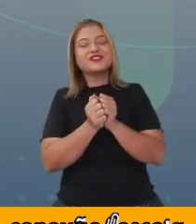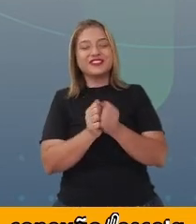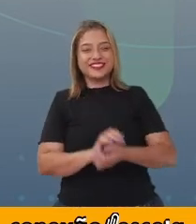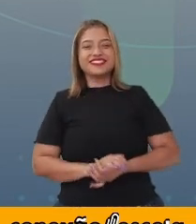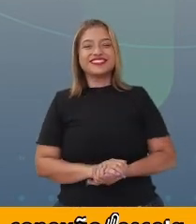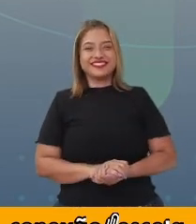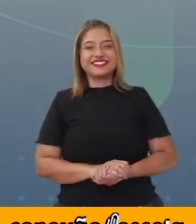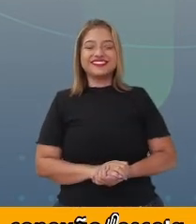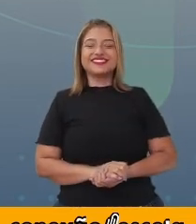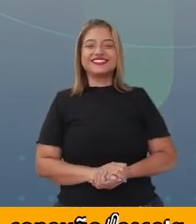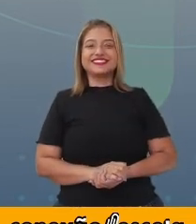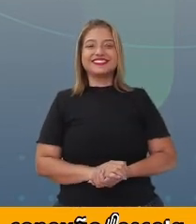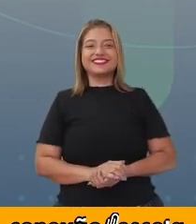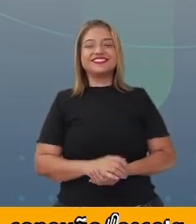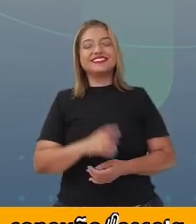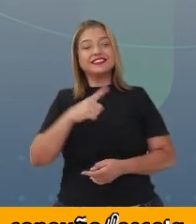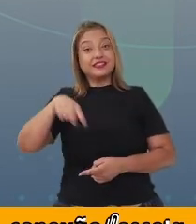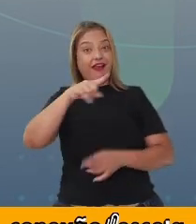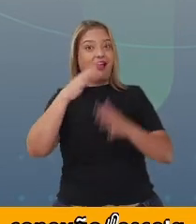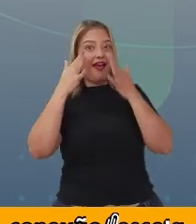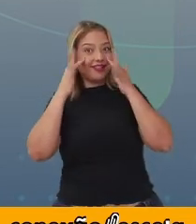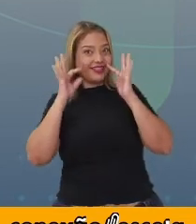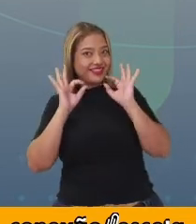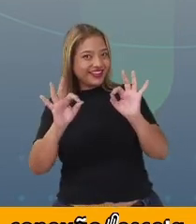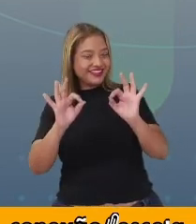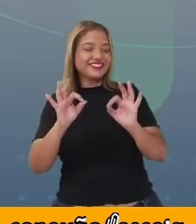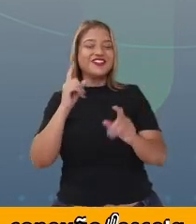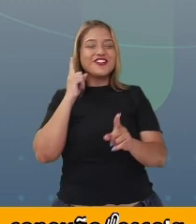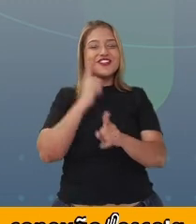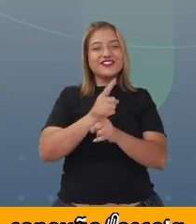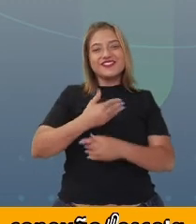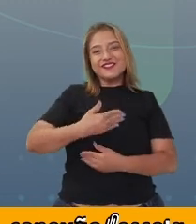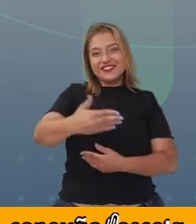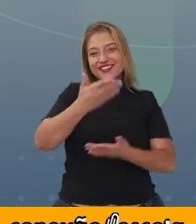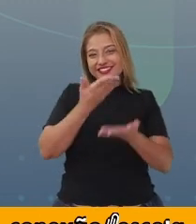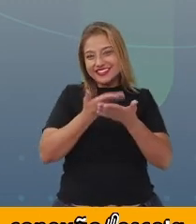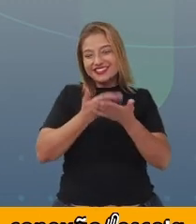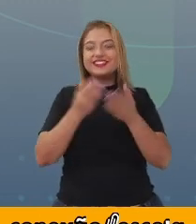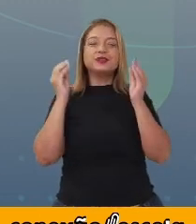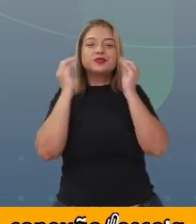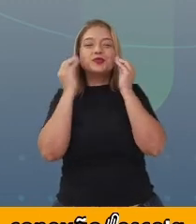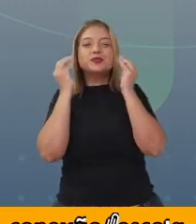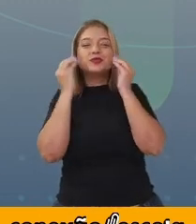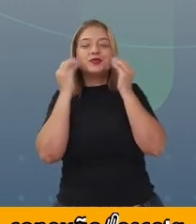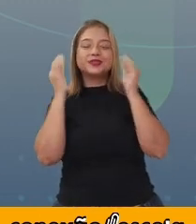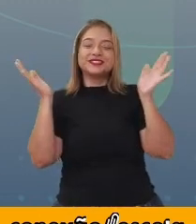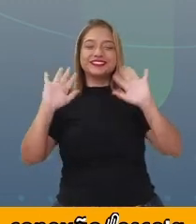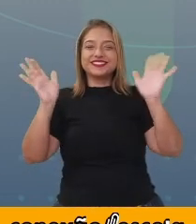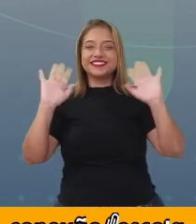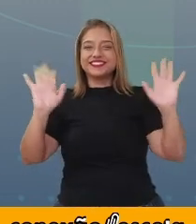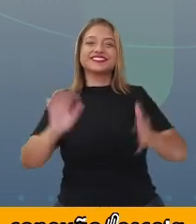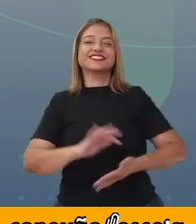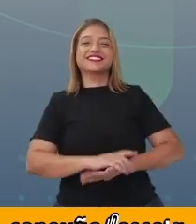conosco e fiquem ligados. Até a próxima aula. Um beijo. Tchau, tchau.